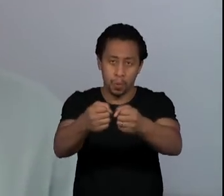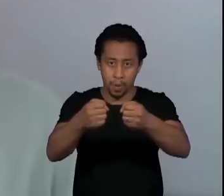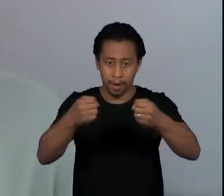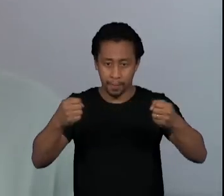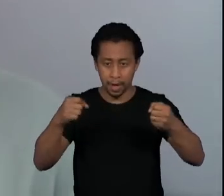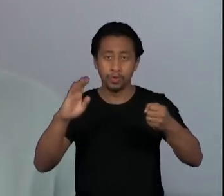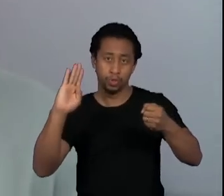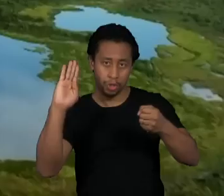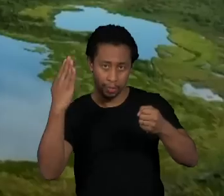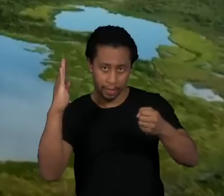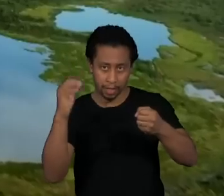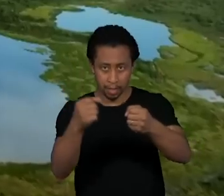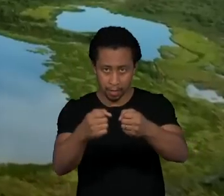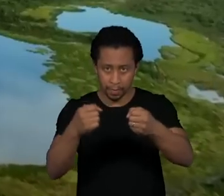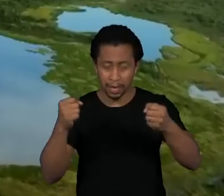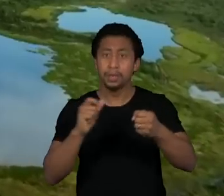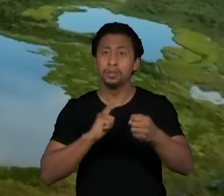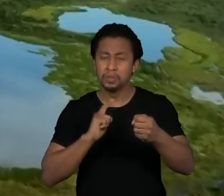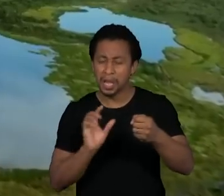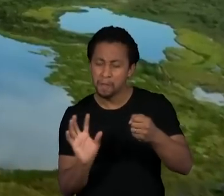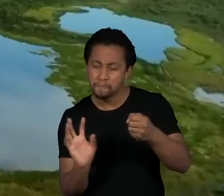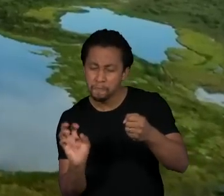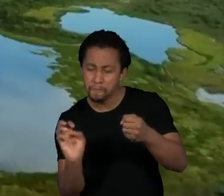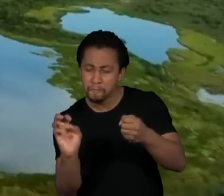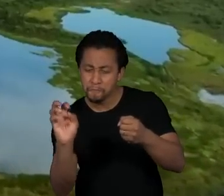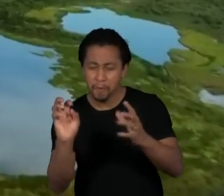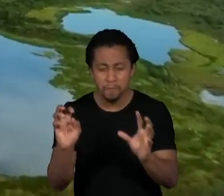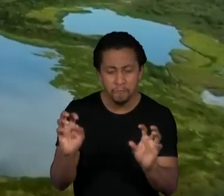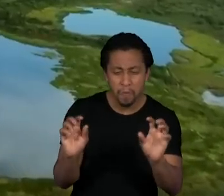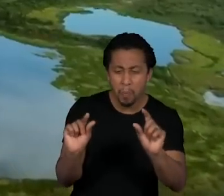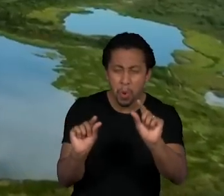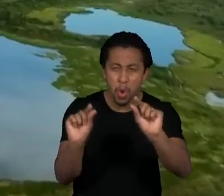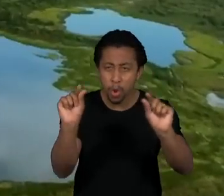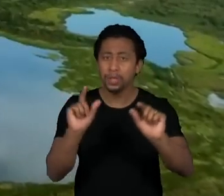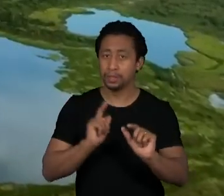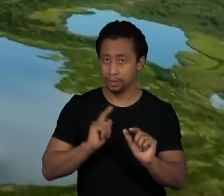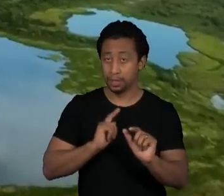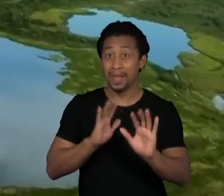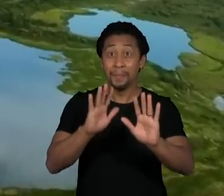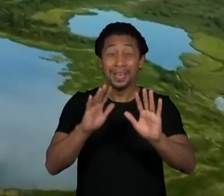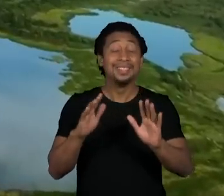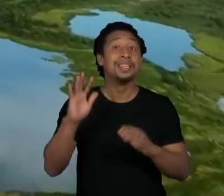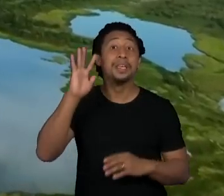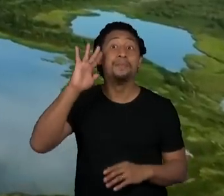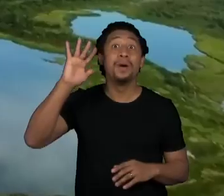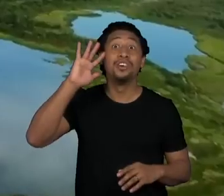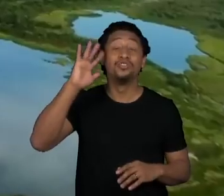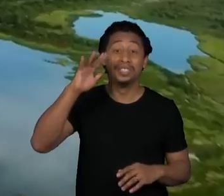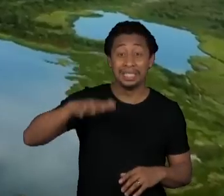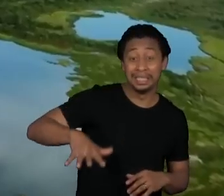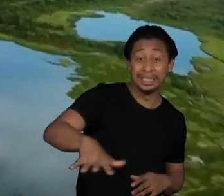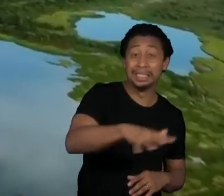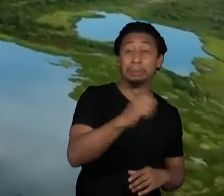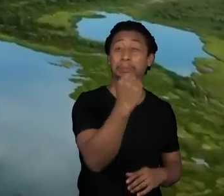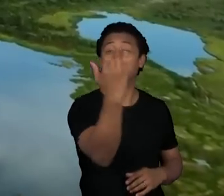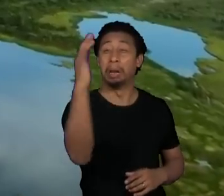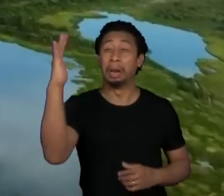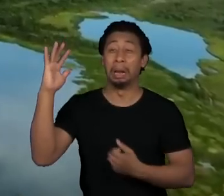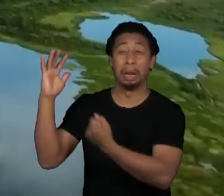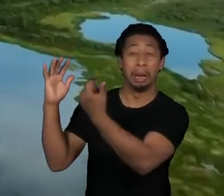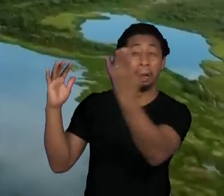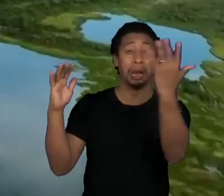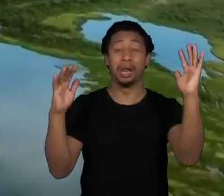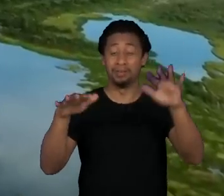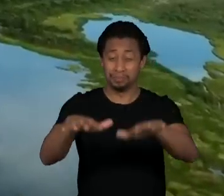provocados por cupim. Mas se você olhar mais de perto e tentar ver o somatório desses furos, você vai ver que aquele armário está quase caindo.